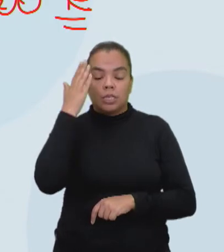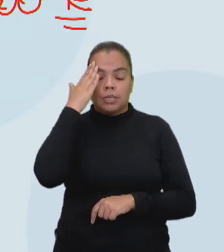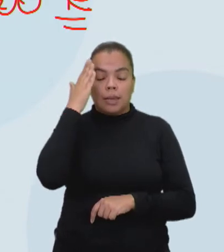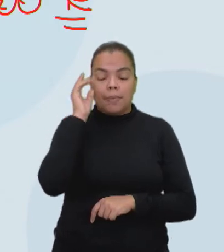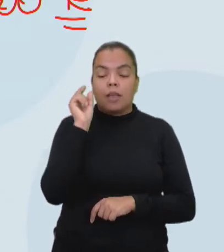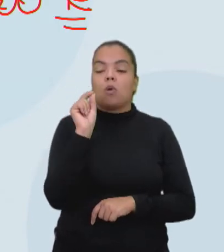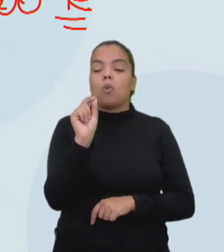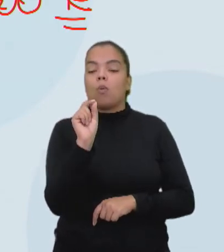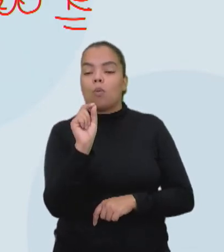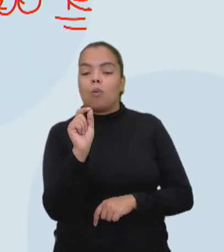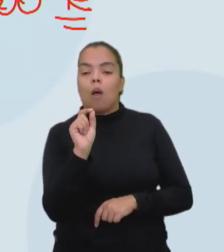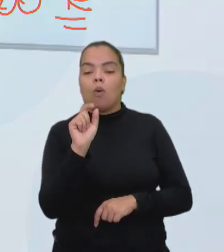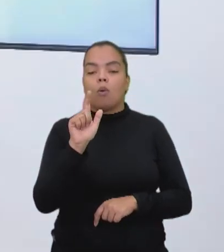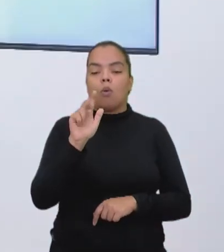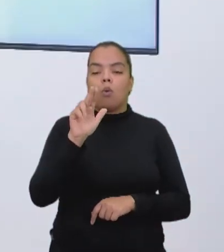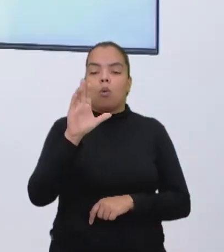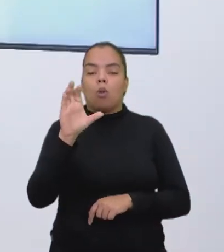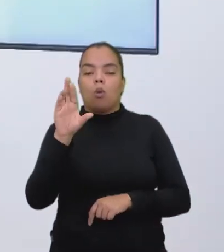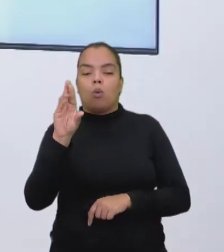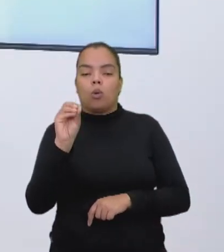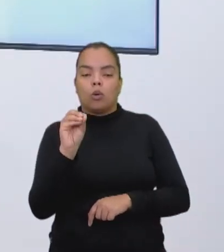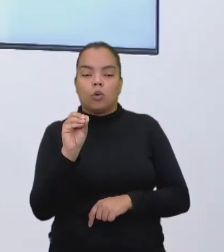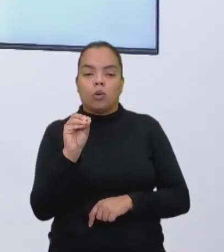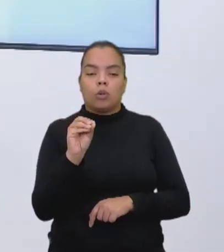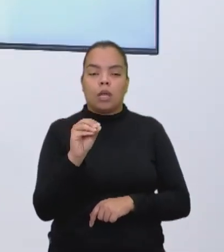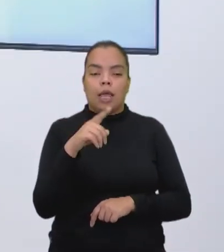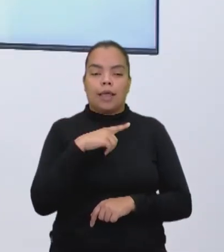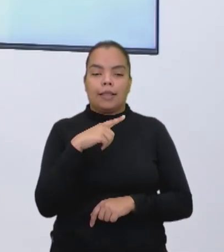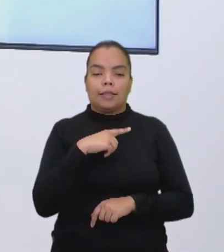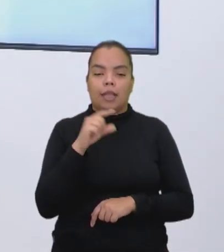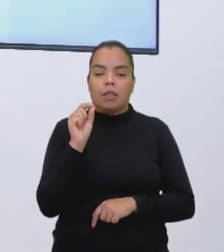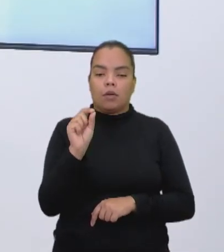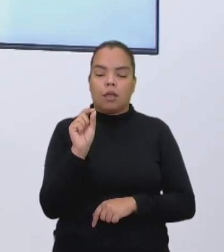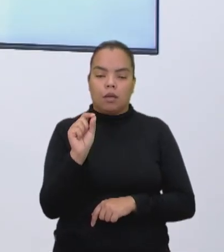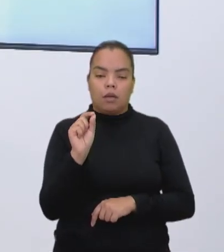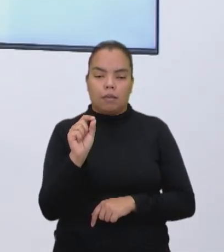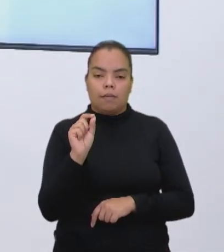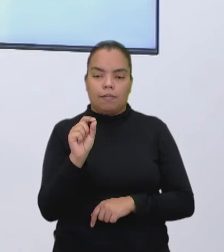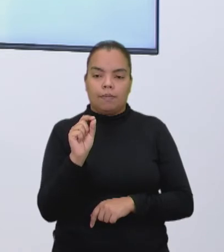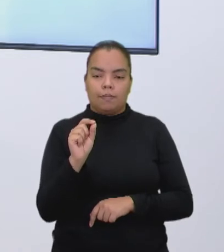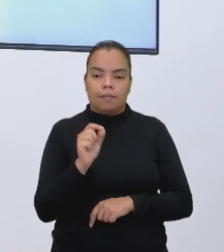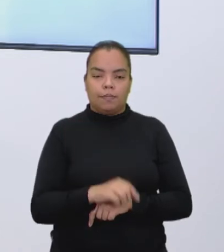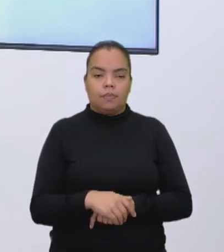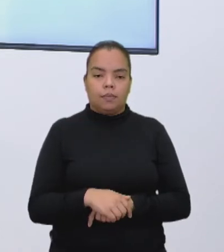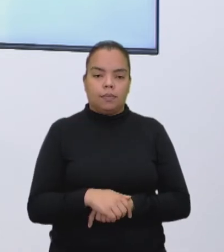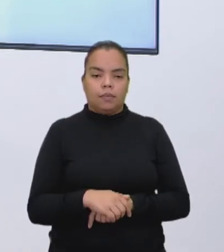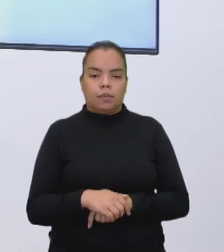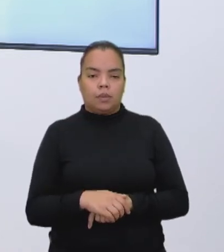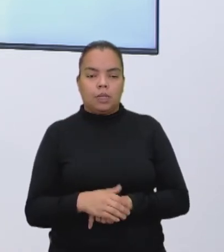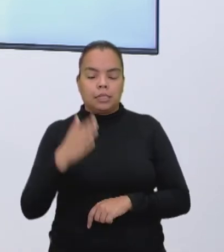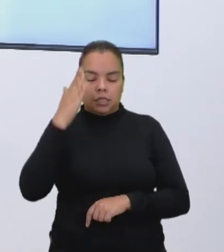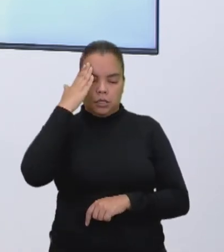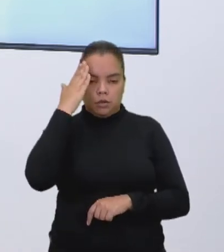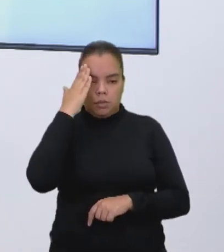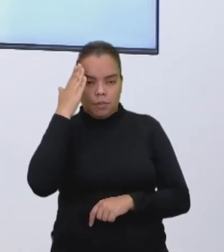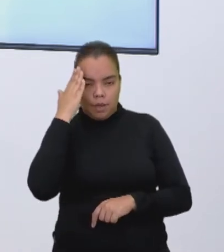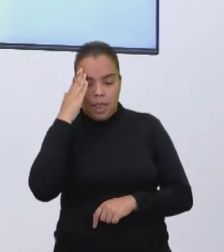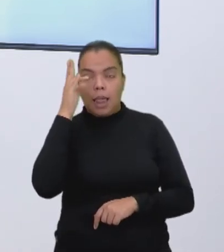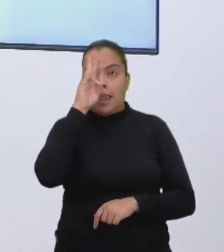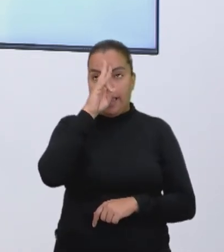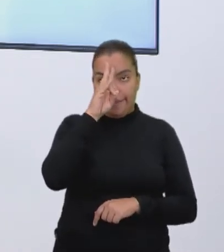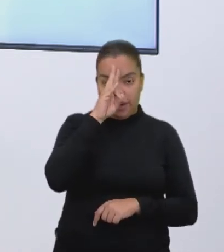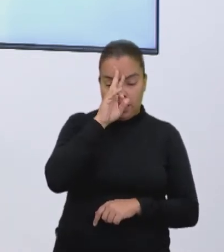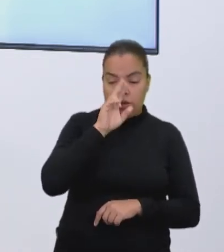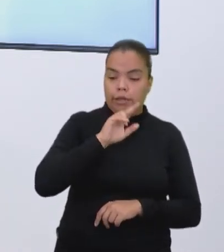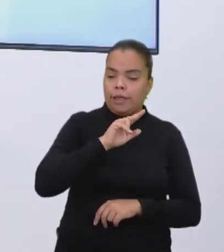o lucro, a gente tem que pegar a receita menos a despesa. Se a gente souber isso, a gente vai ter... Lembrando que tem